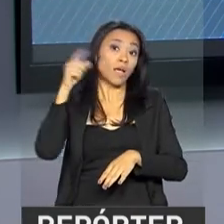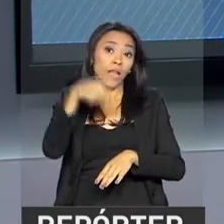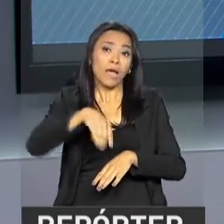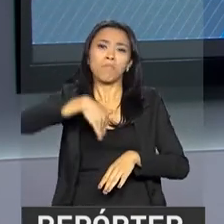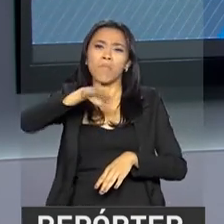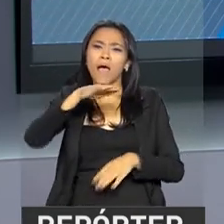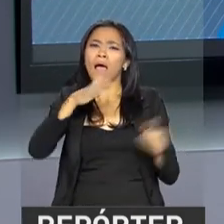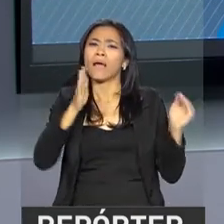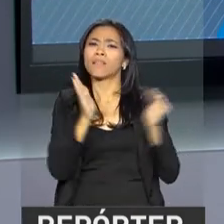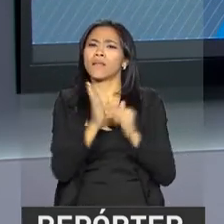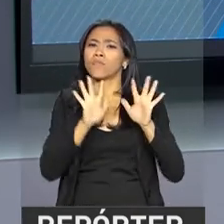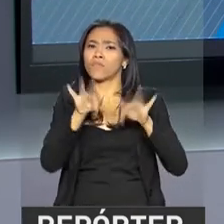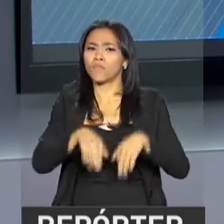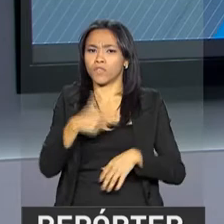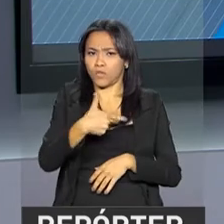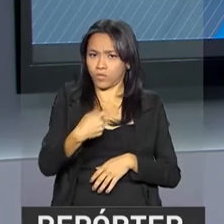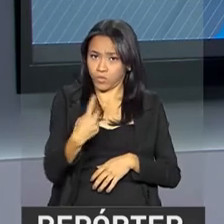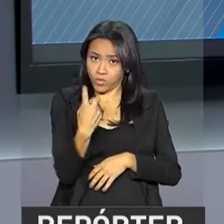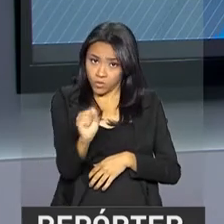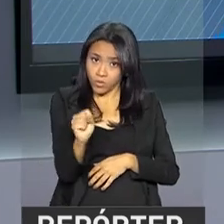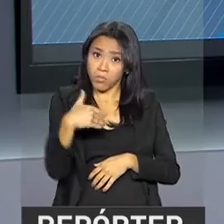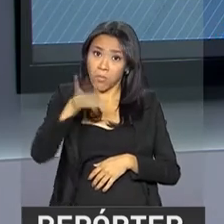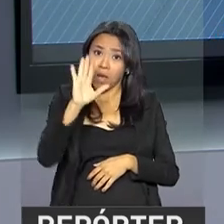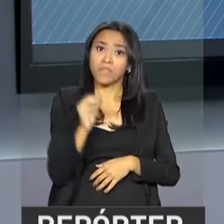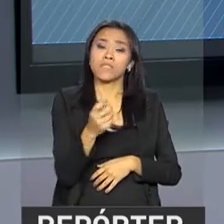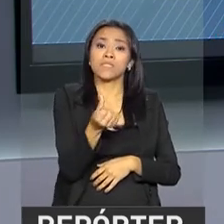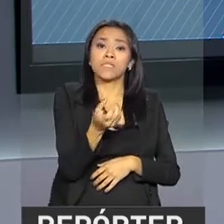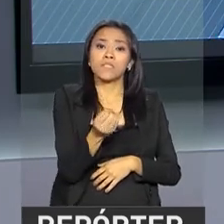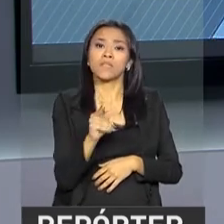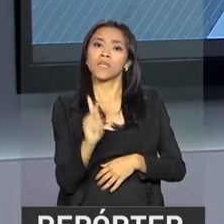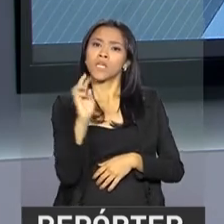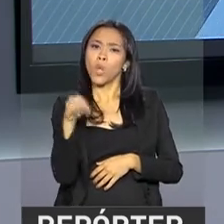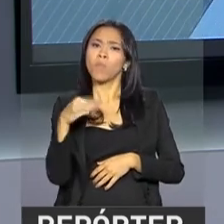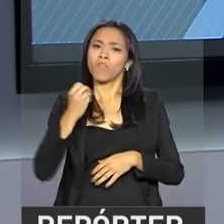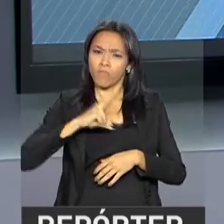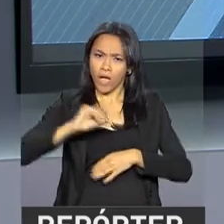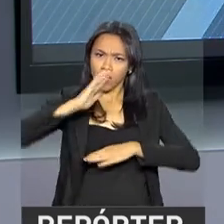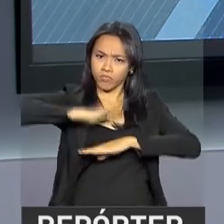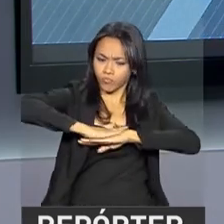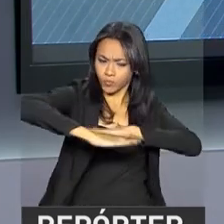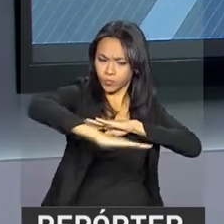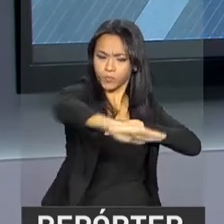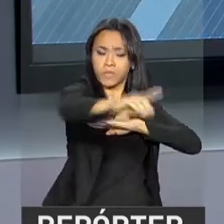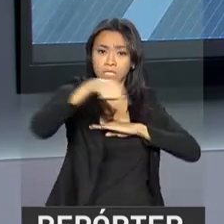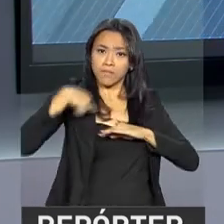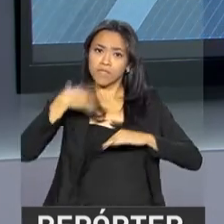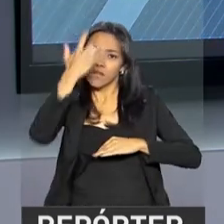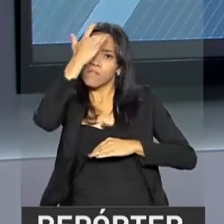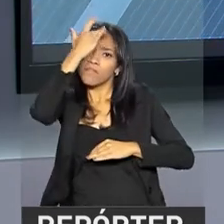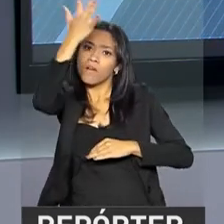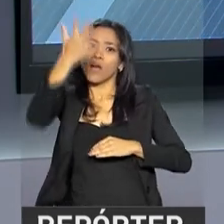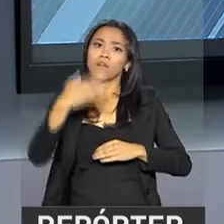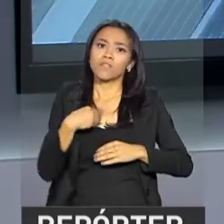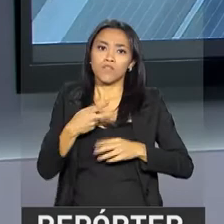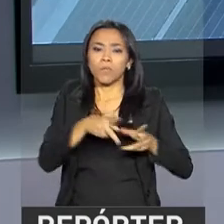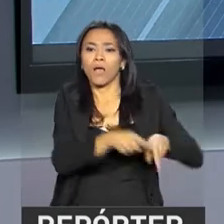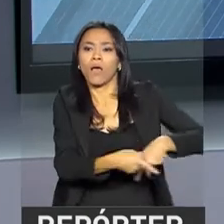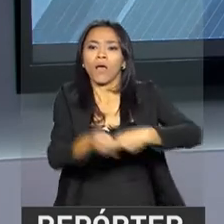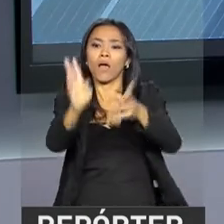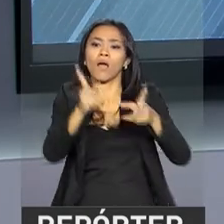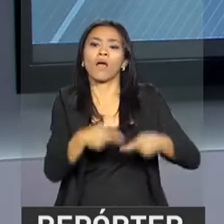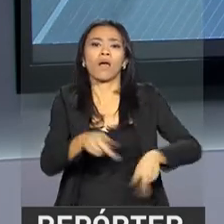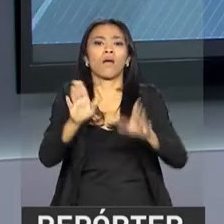65 quilômetros da rodovia vão ser asfaltados, o que vai facilitar as exportações pelos portos da região